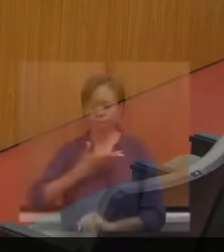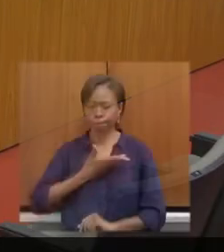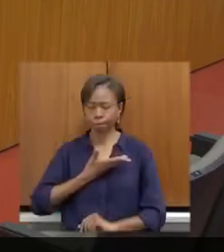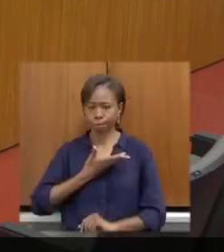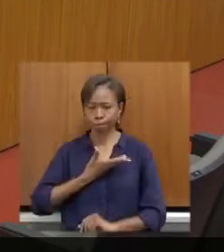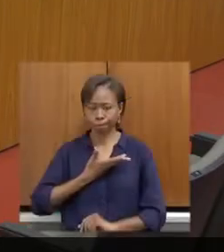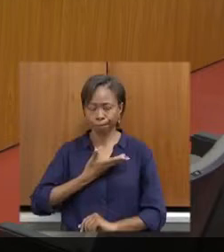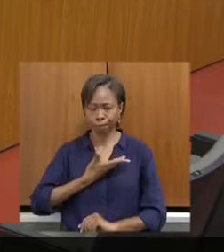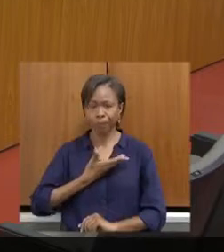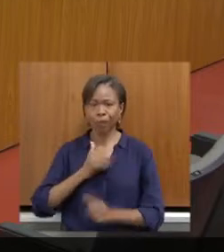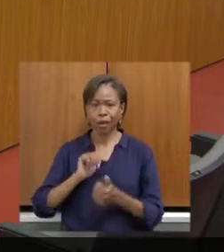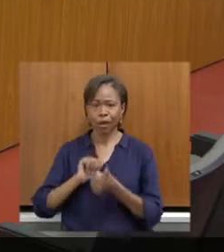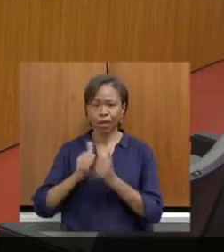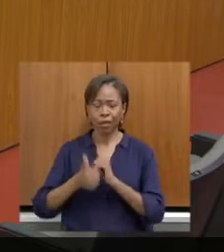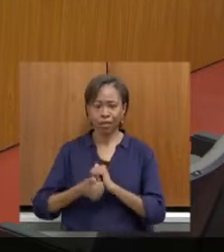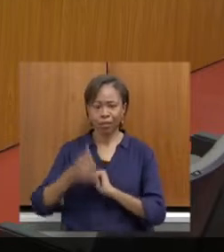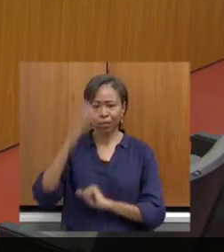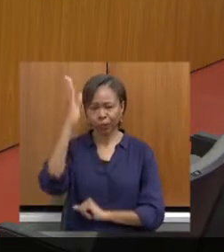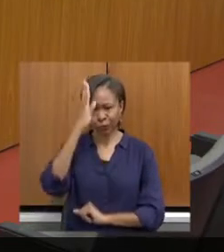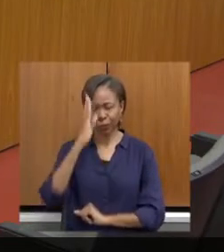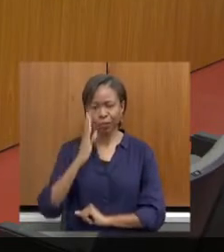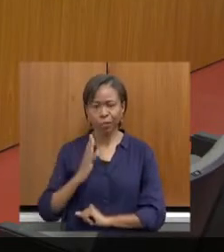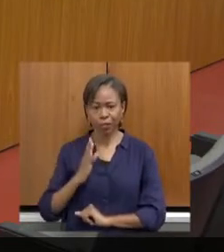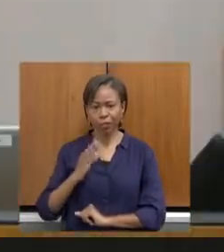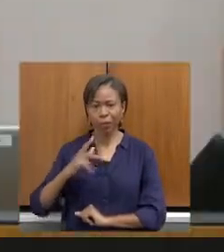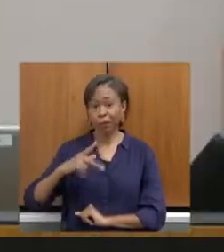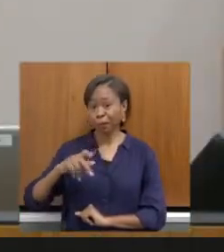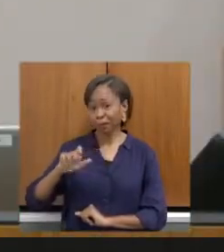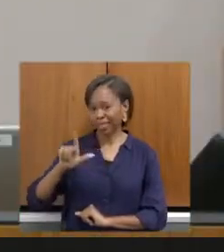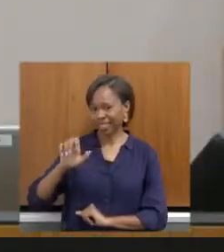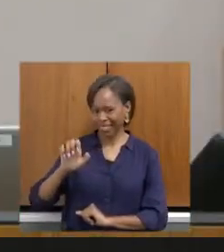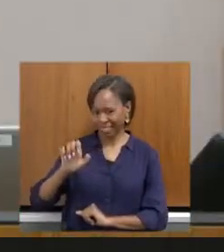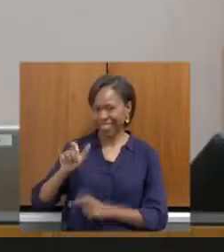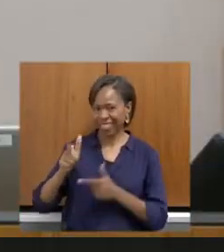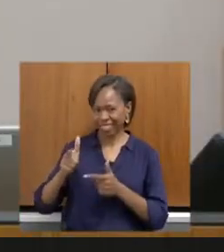grande atleta do Brasil, nosso Pelé do Vôlei.